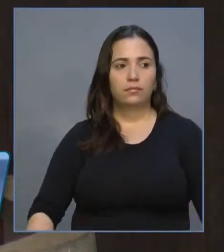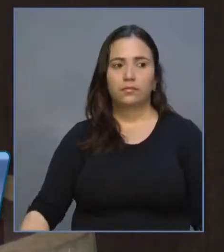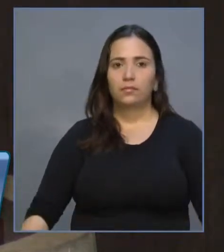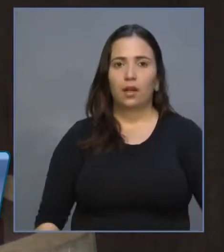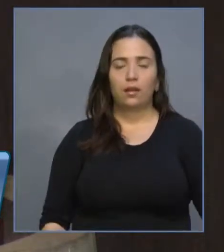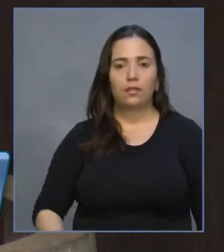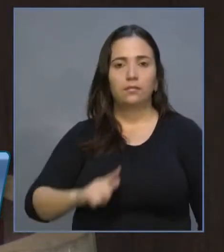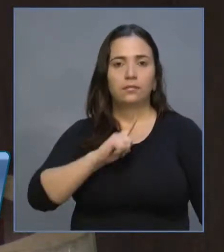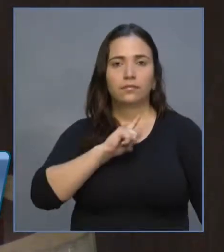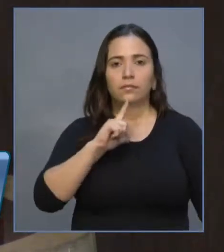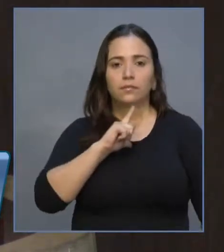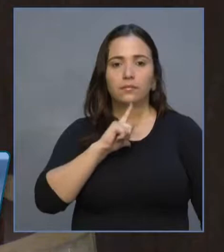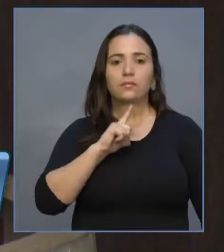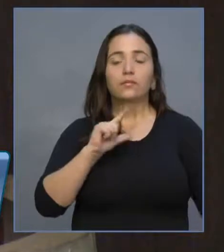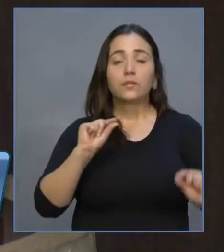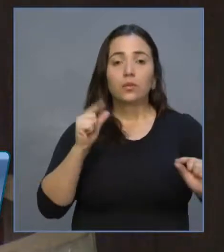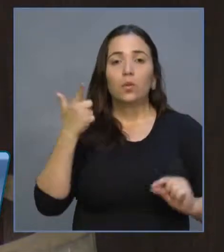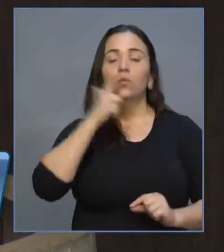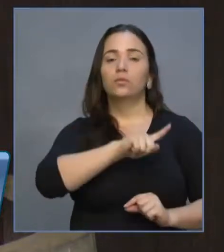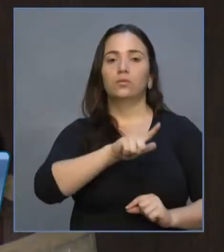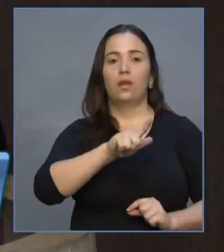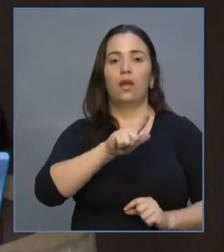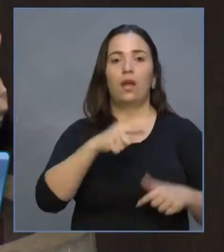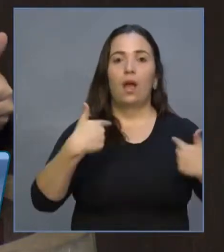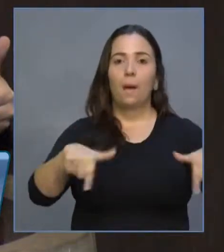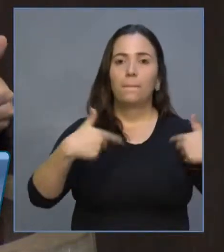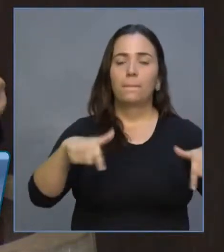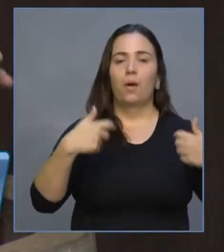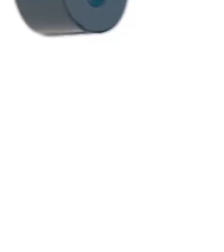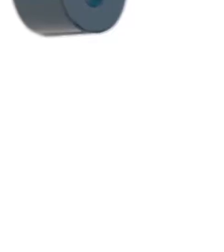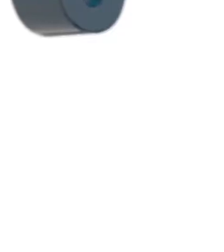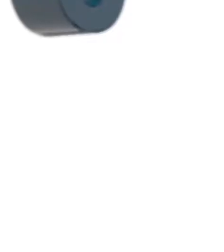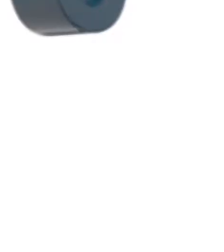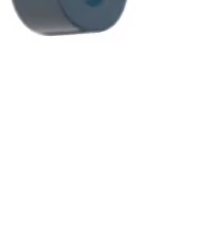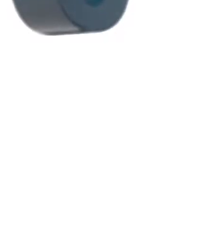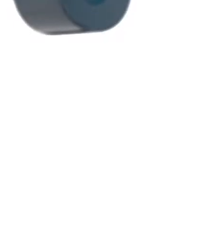Ao ver o maior número de empregos para a sociedade.